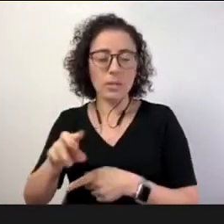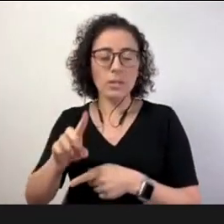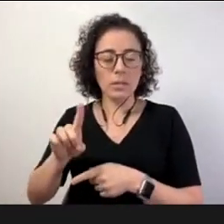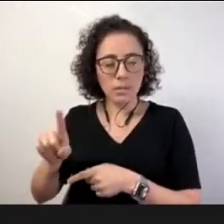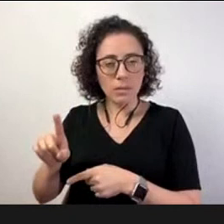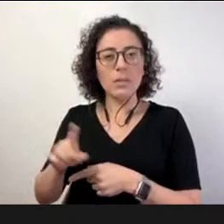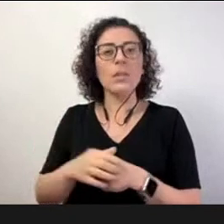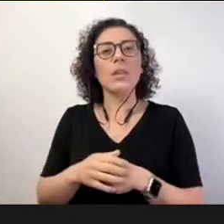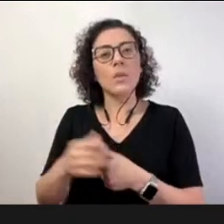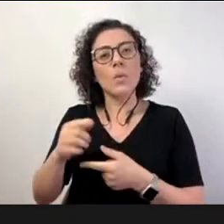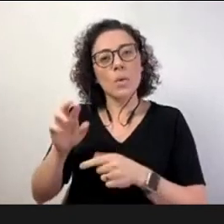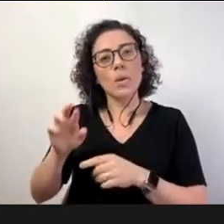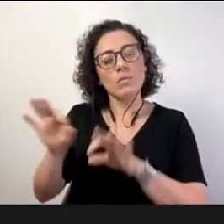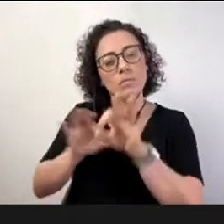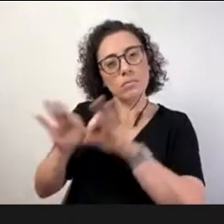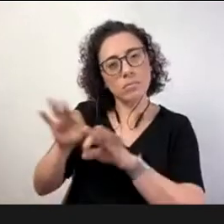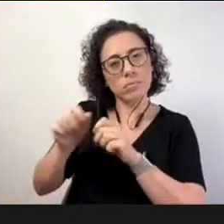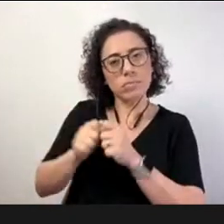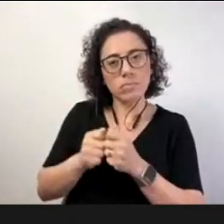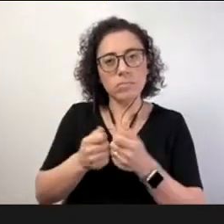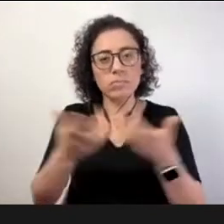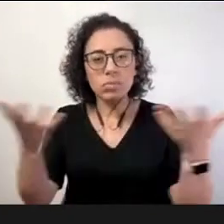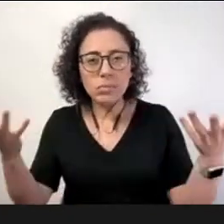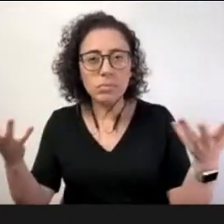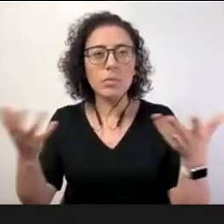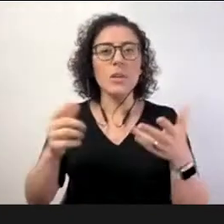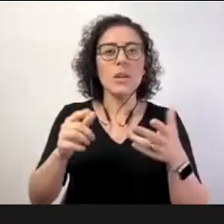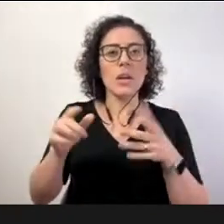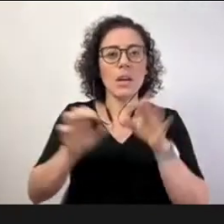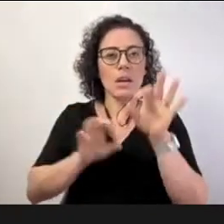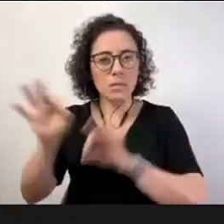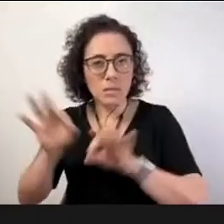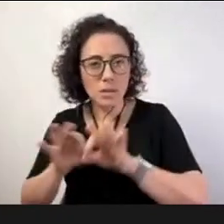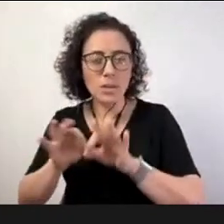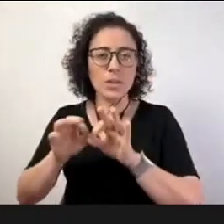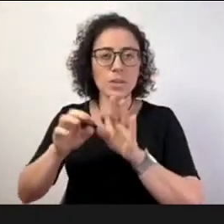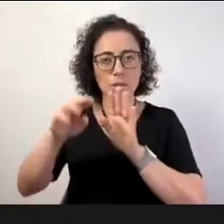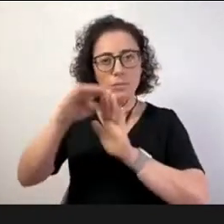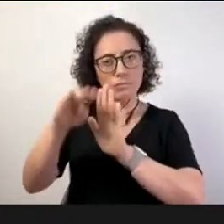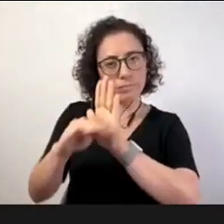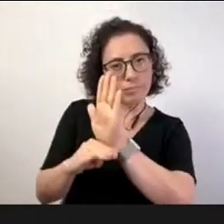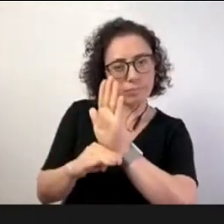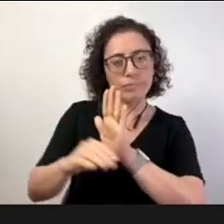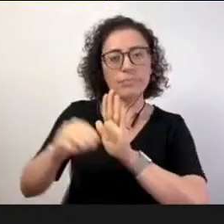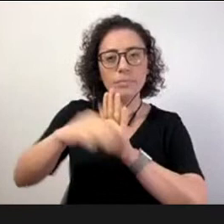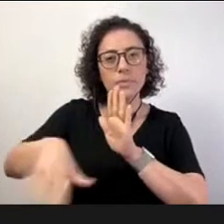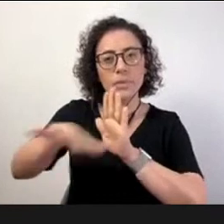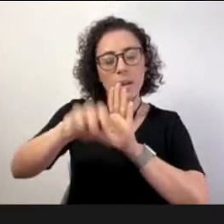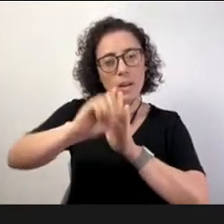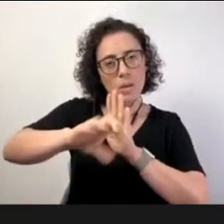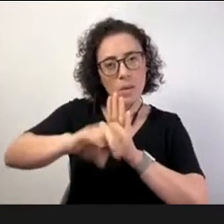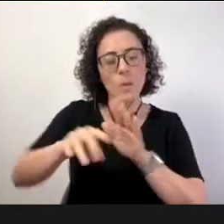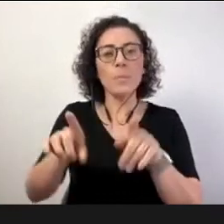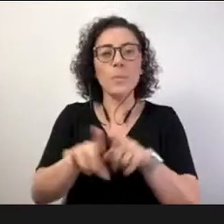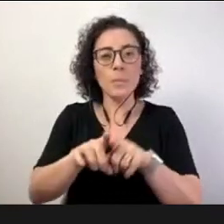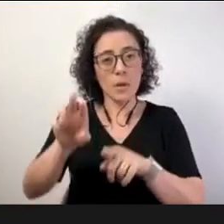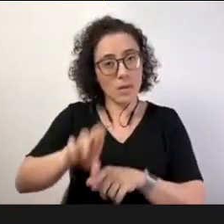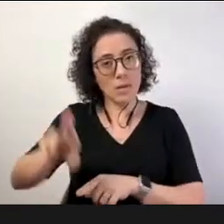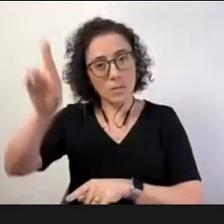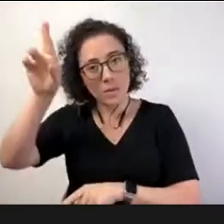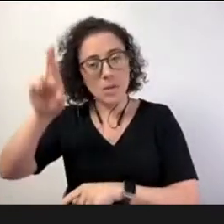minhas ações, distribui e compartilha as diretrizes educacionais e coordenando um projeto de inovação educacional,